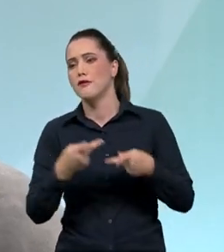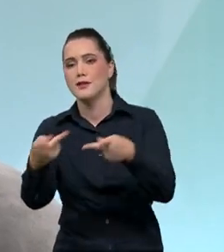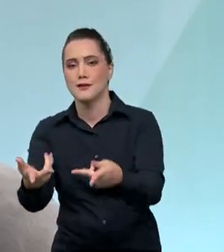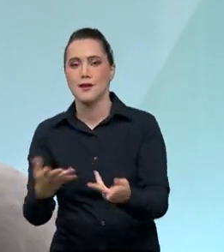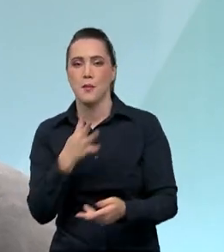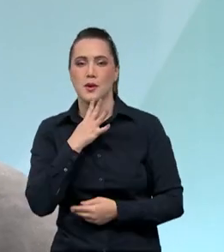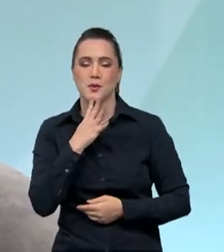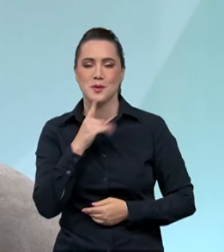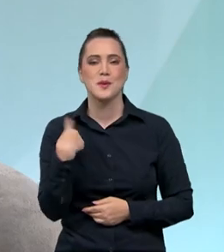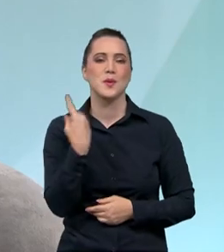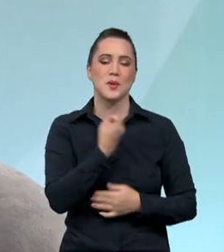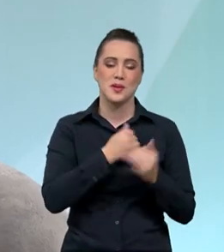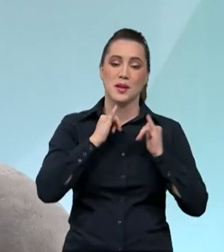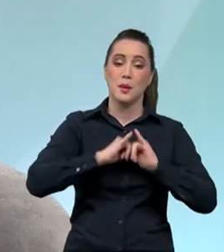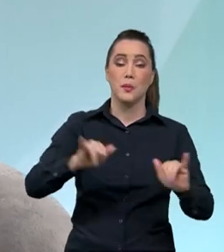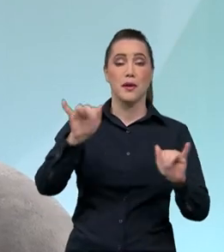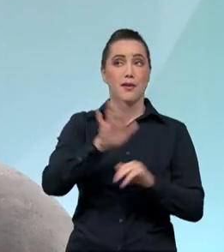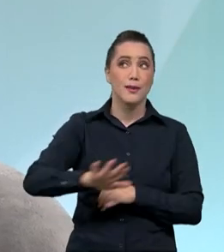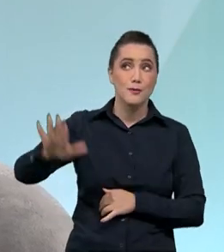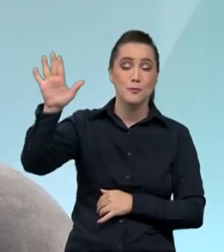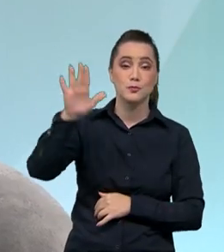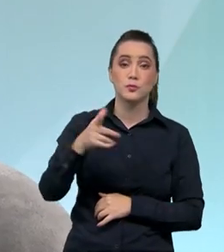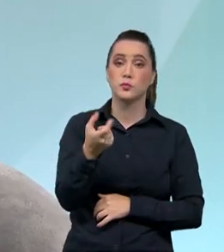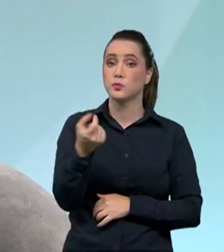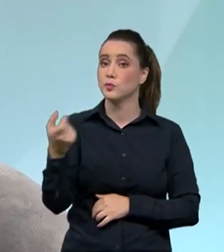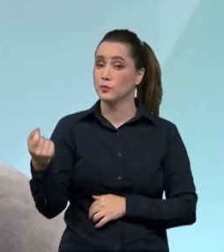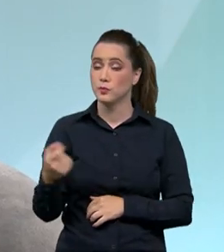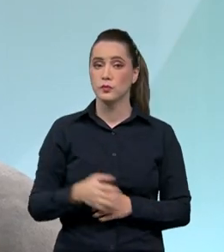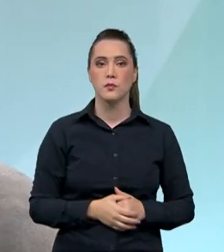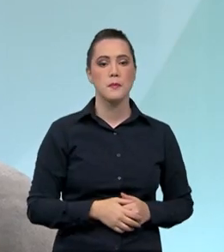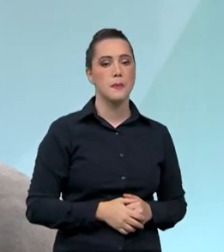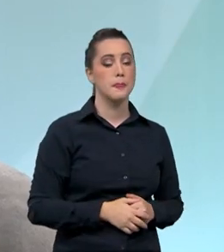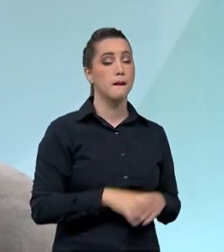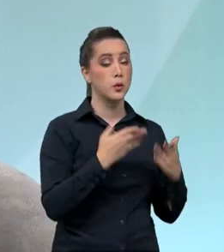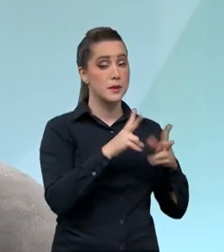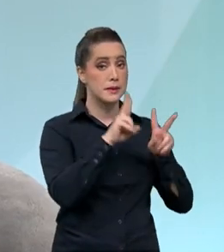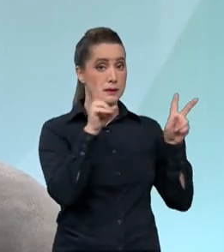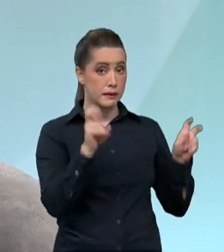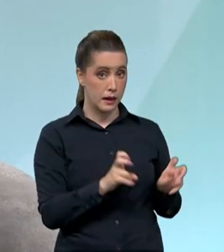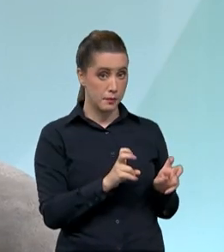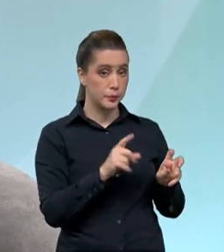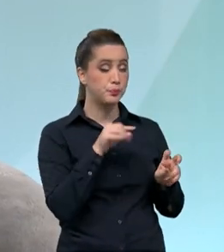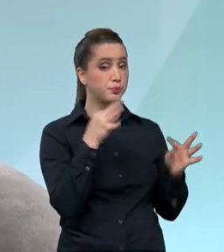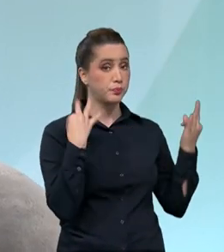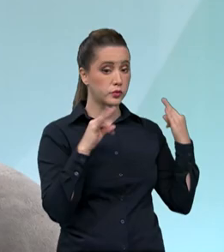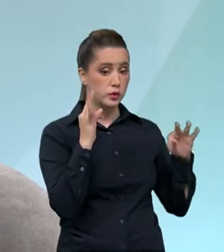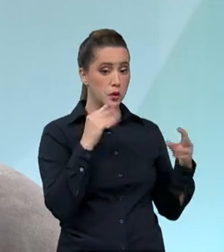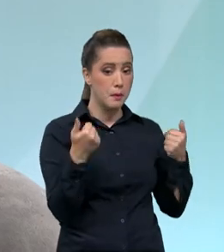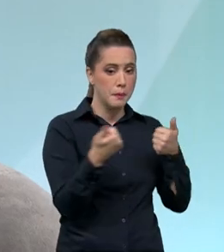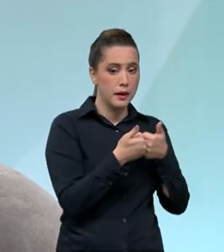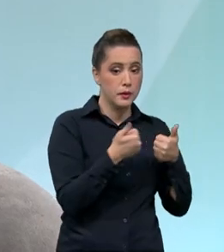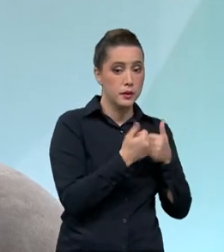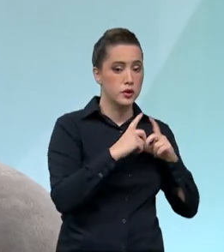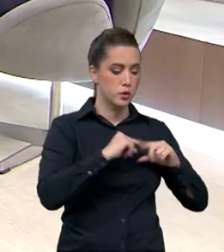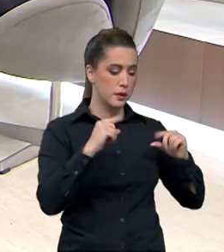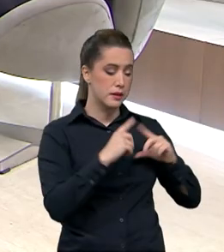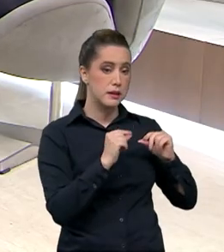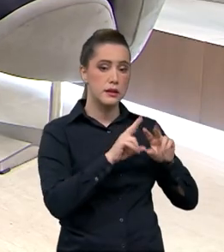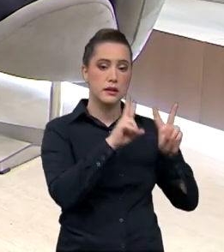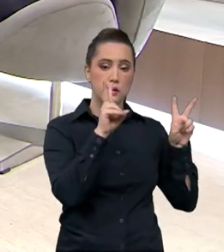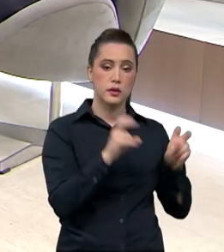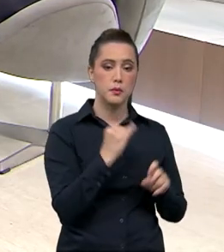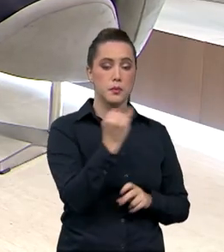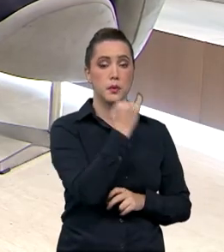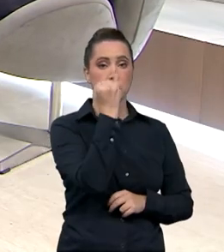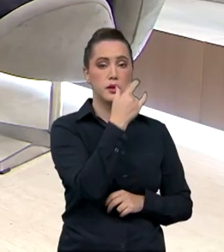a nossa maior campanha nacional em 2020. E falando do turismo próximo aqui à Brasília, vem uma questão interessante para a gente